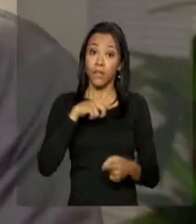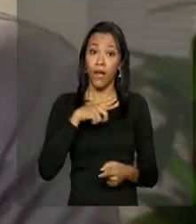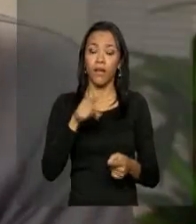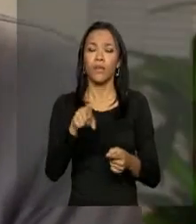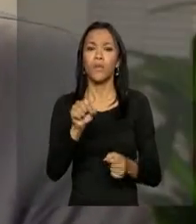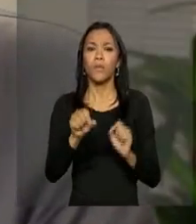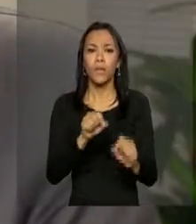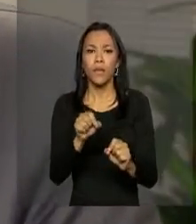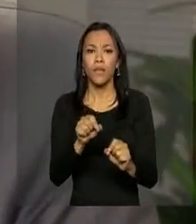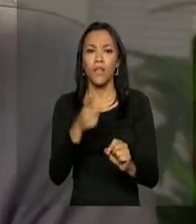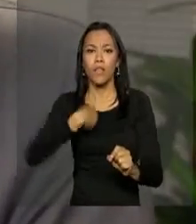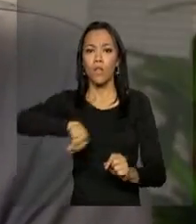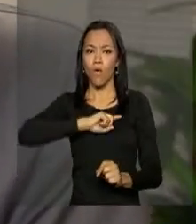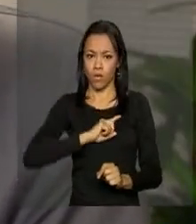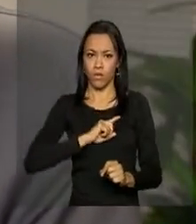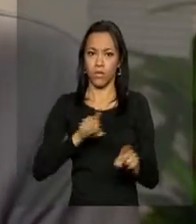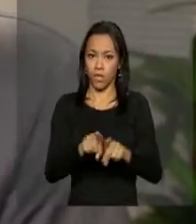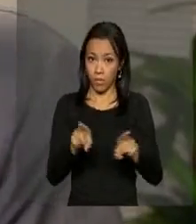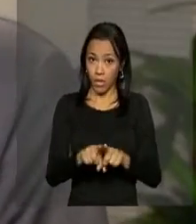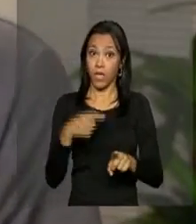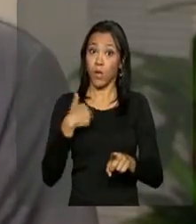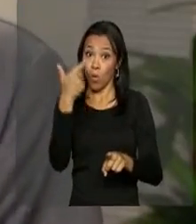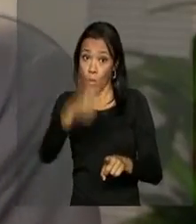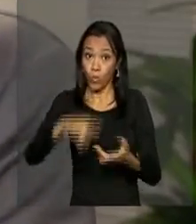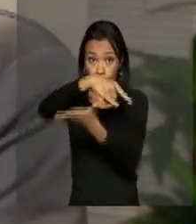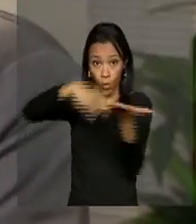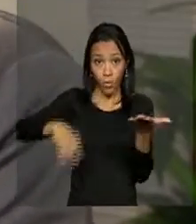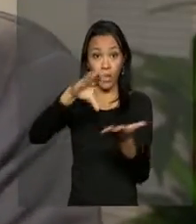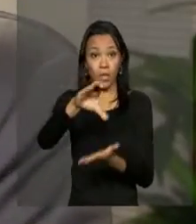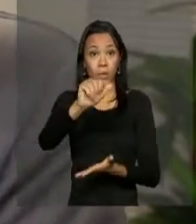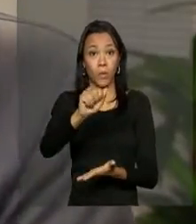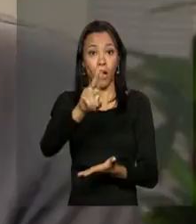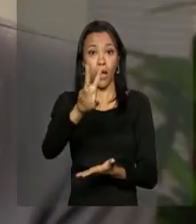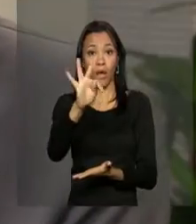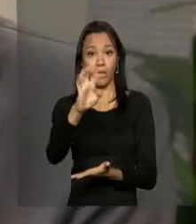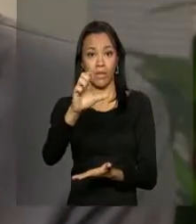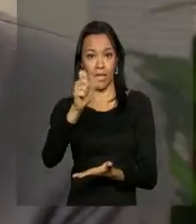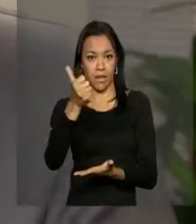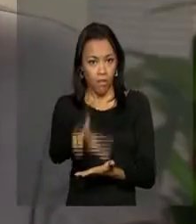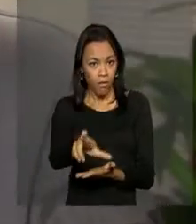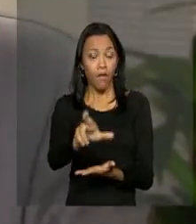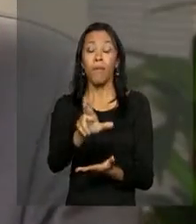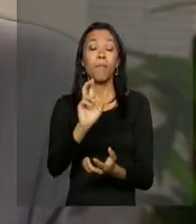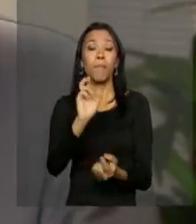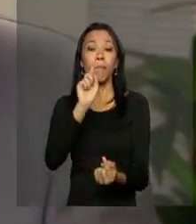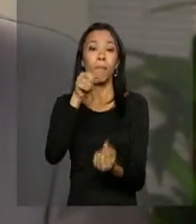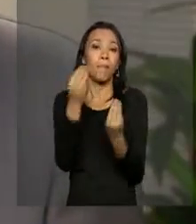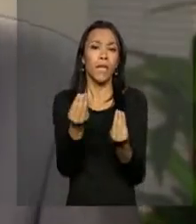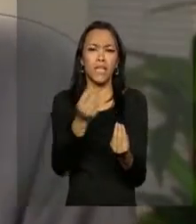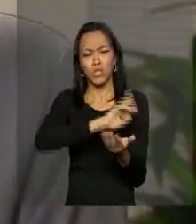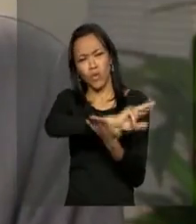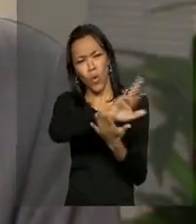o ministro Elisawarski, nós também entramos com cautelares incidentais nessas ADPFs justamente para que todas as ações